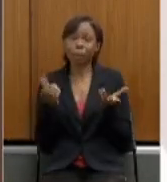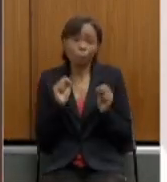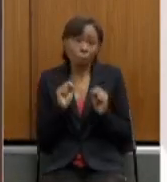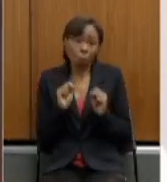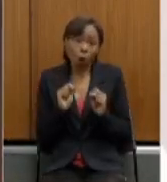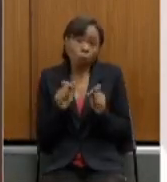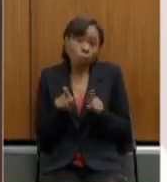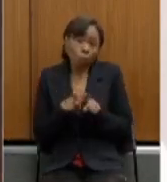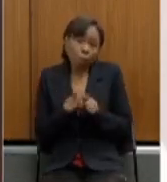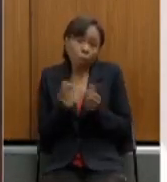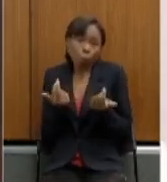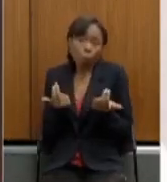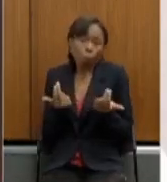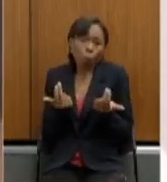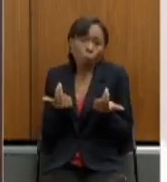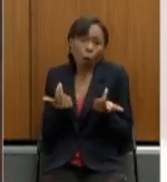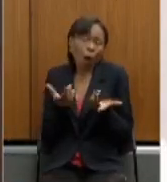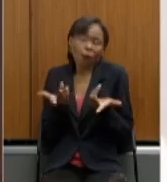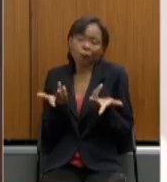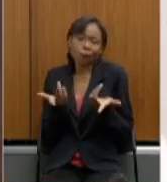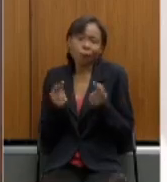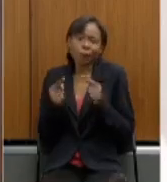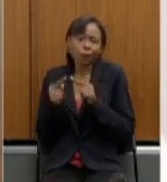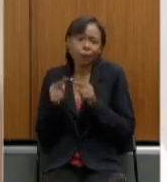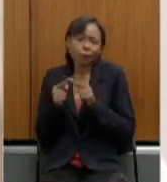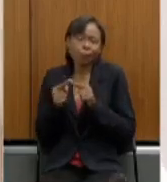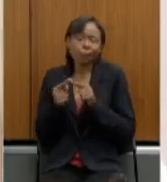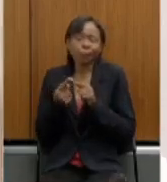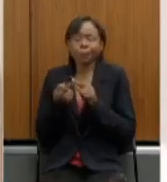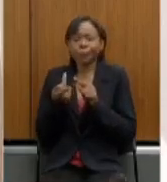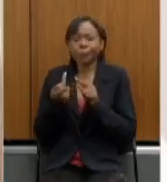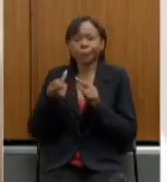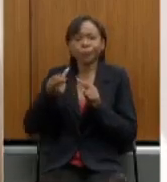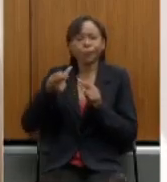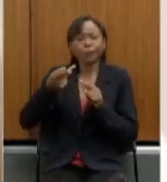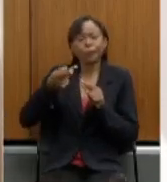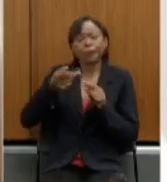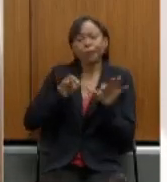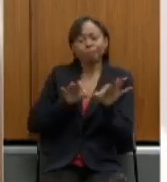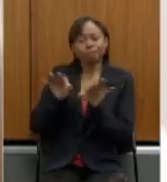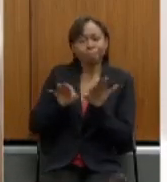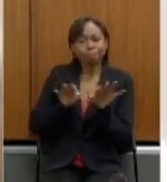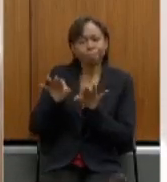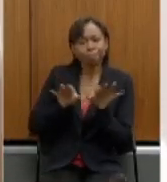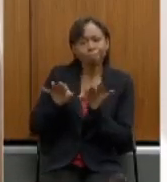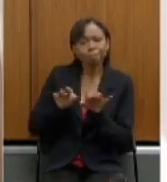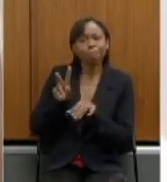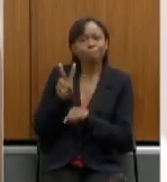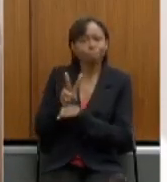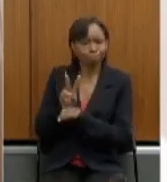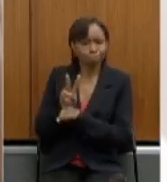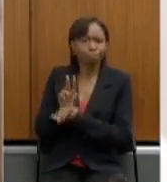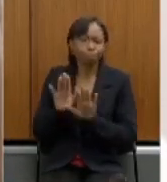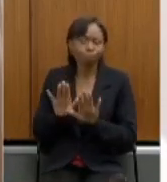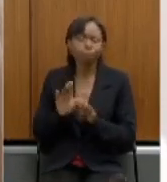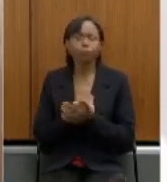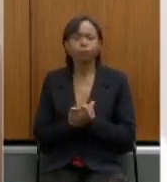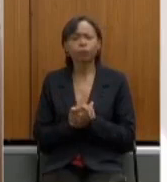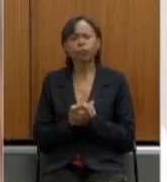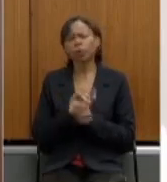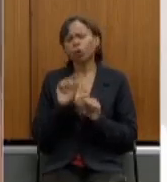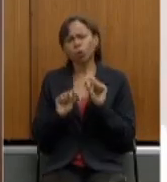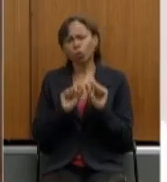provisória, tá? E depois convertidos em lei, claro, né? Então, o que a gente, o que se